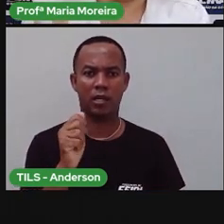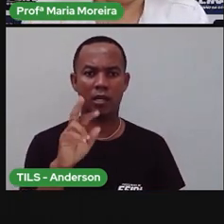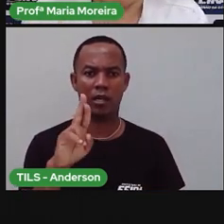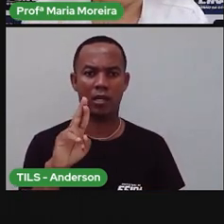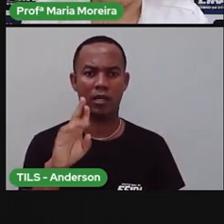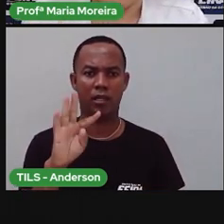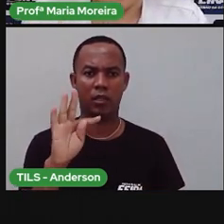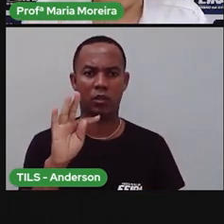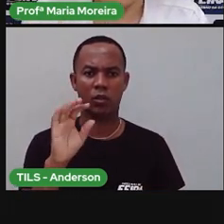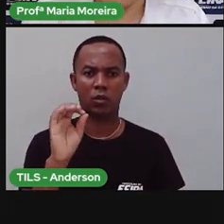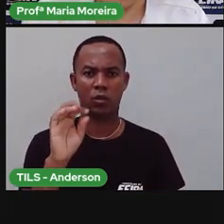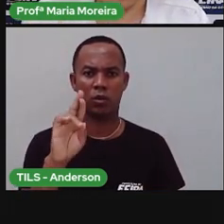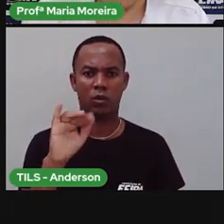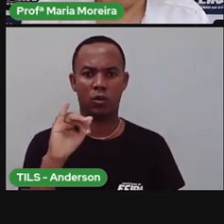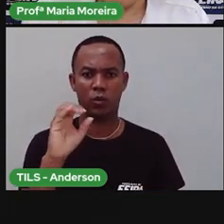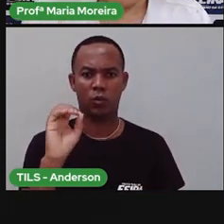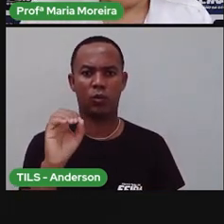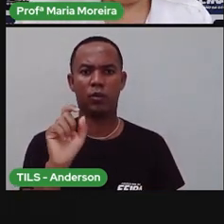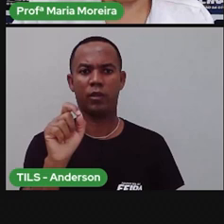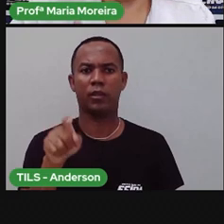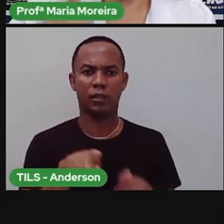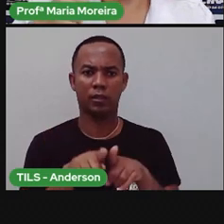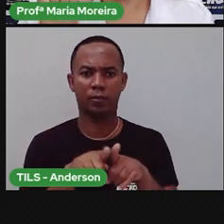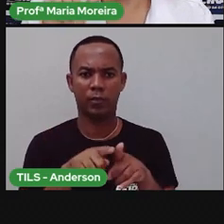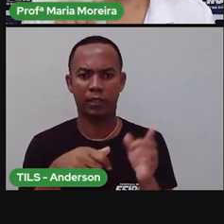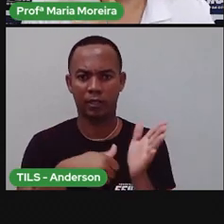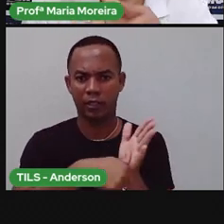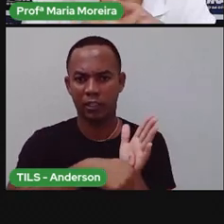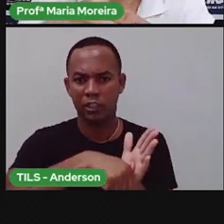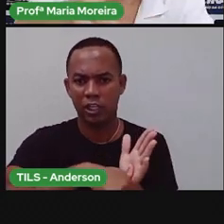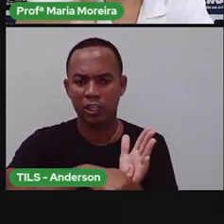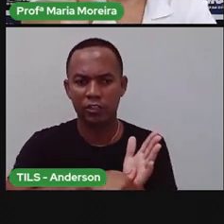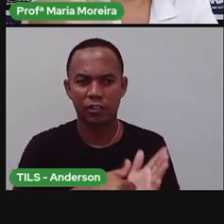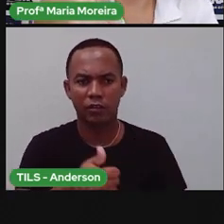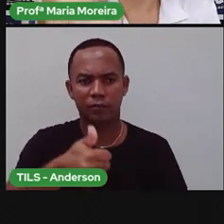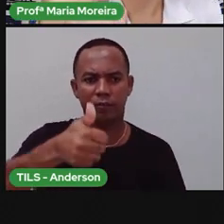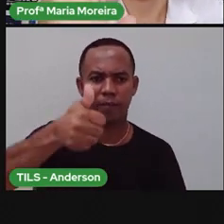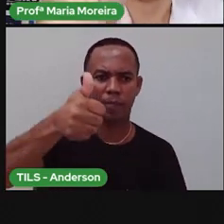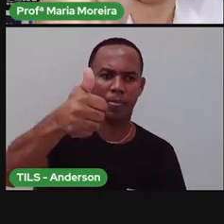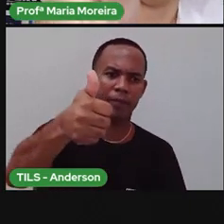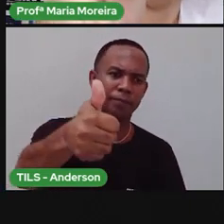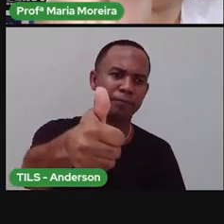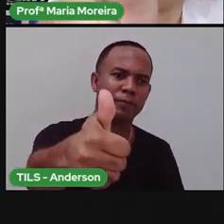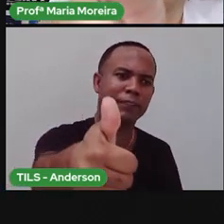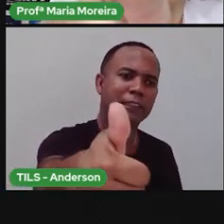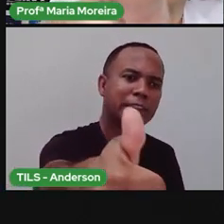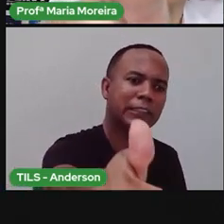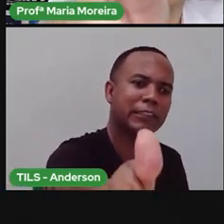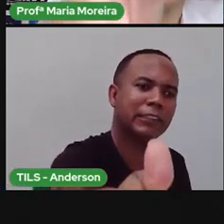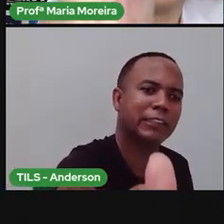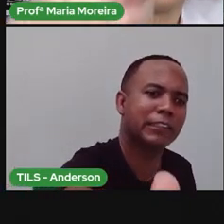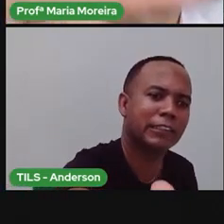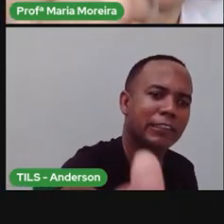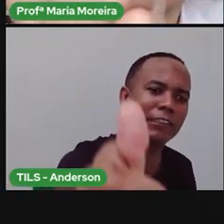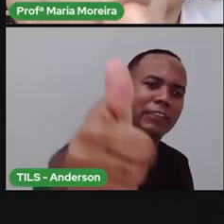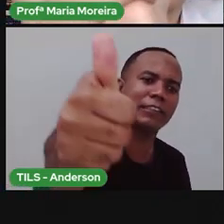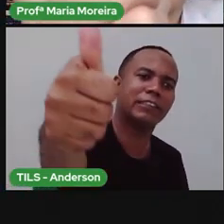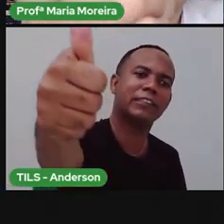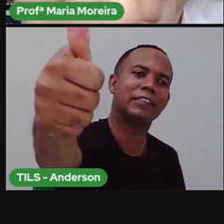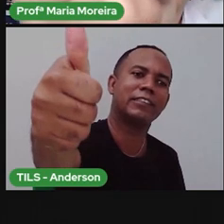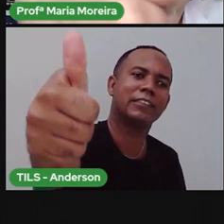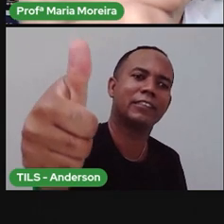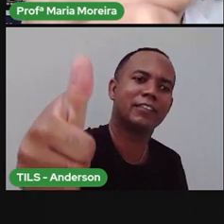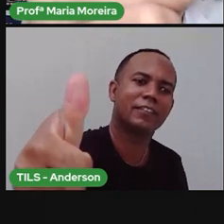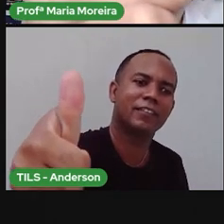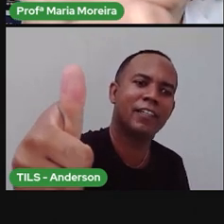que também é chamada de RG, aparece a nossa digital. Aqui, ó. Se você